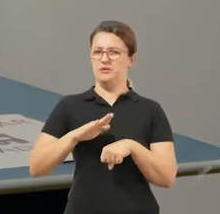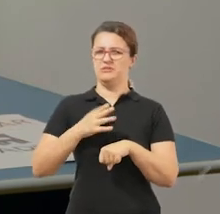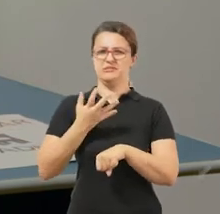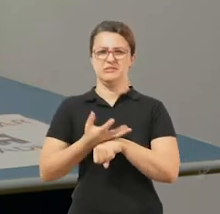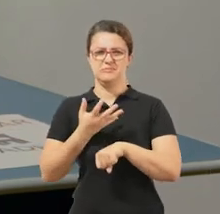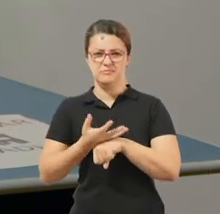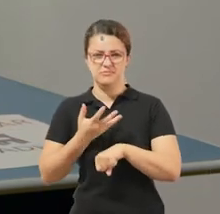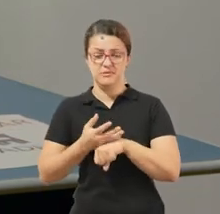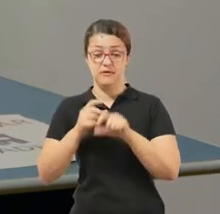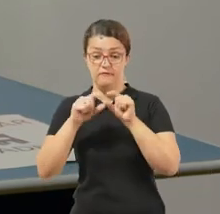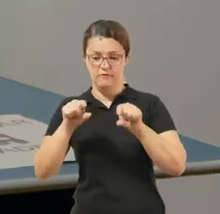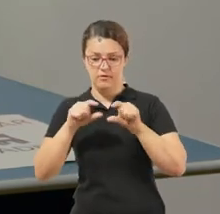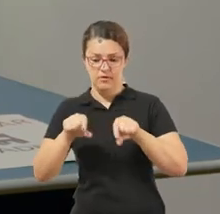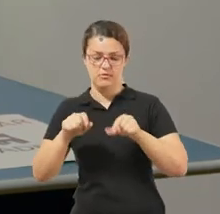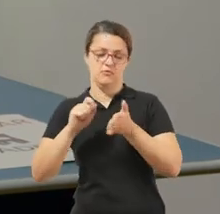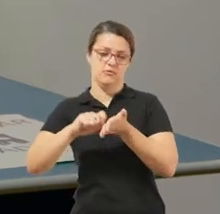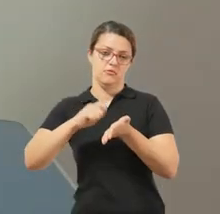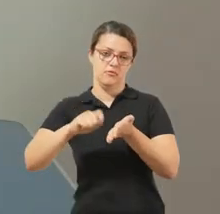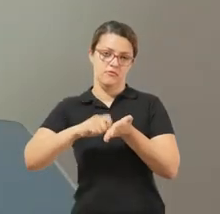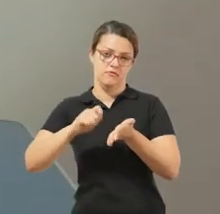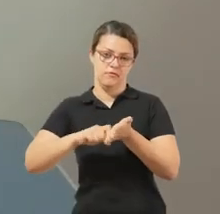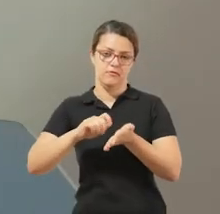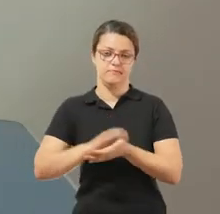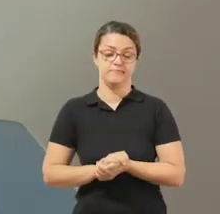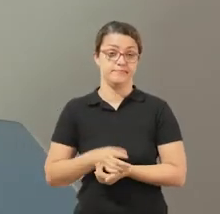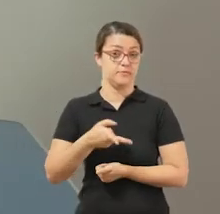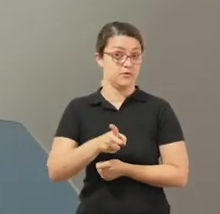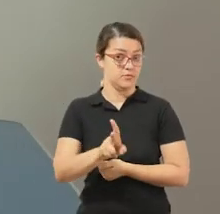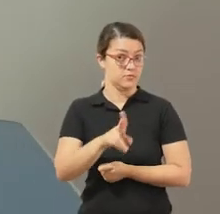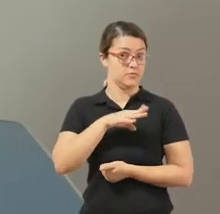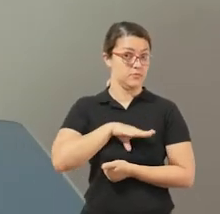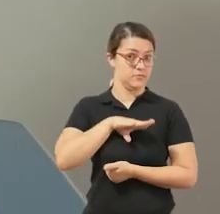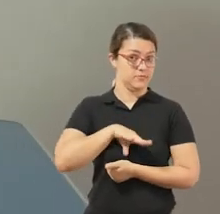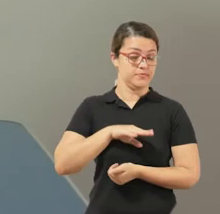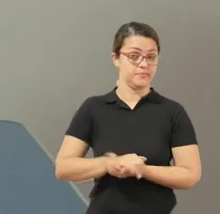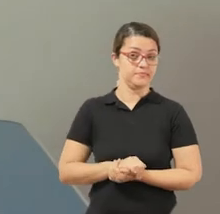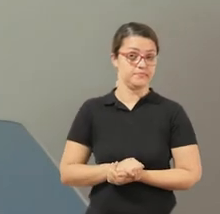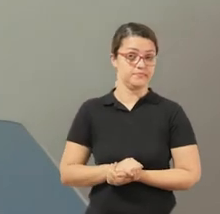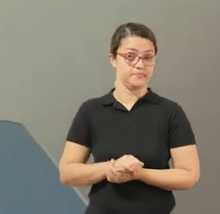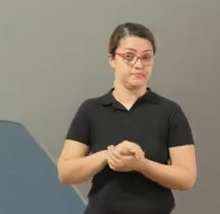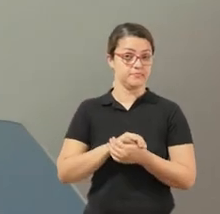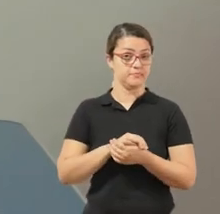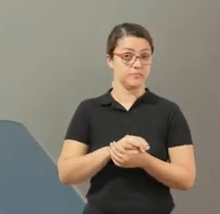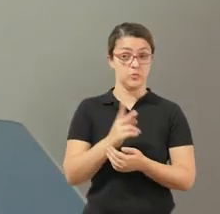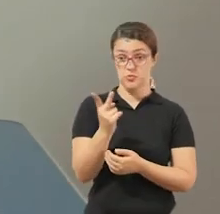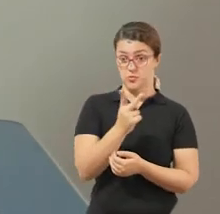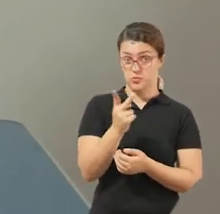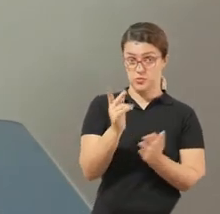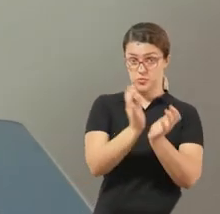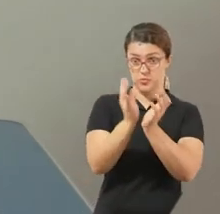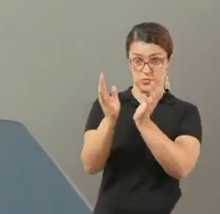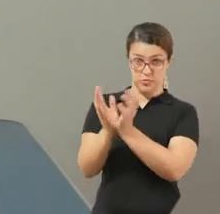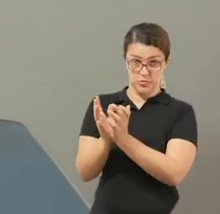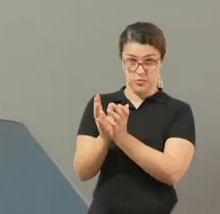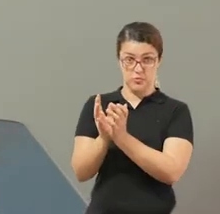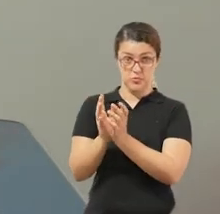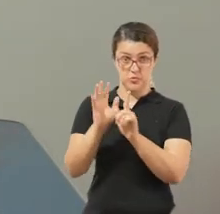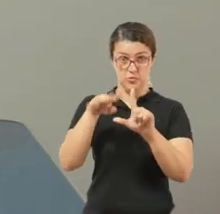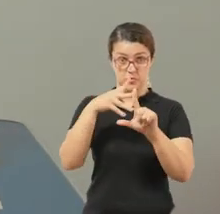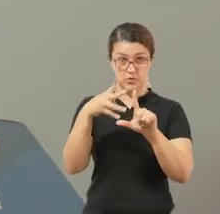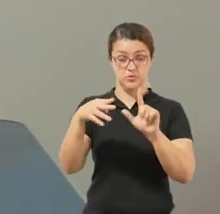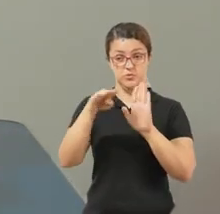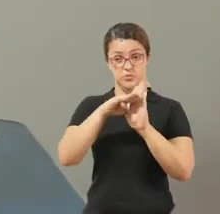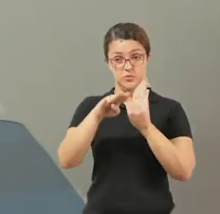outra disciplina. e assim por diante. Continuando na língua portuguesa, os dois termos irão encontrar lá no quadro de